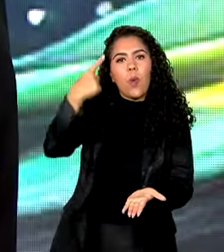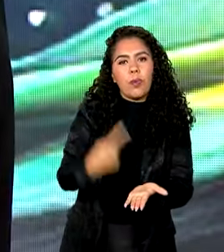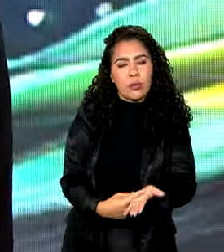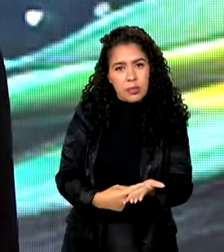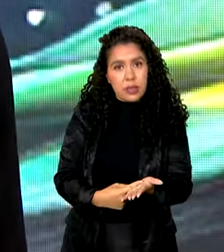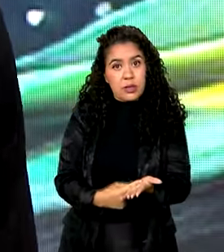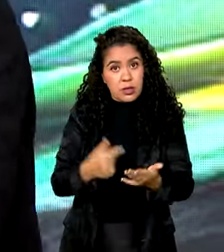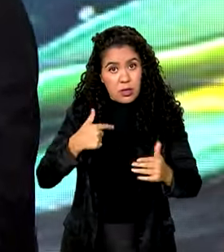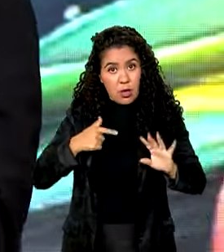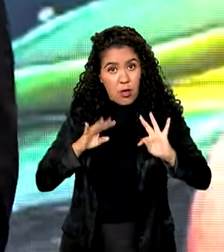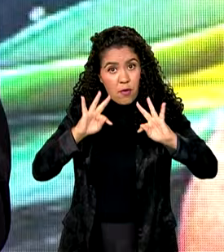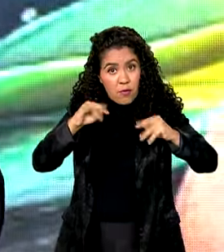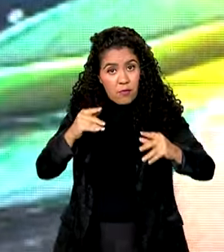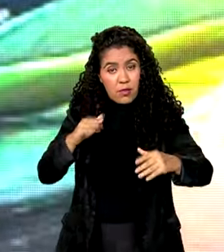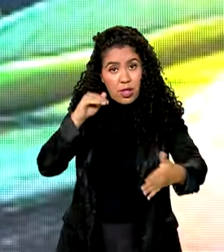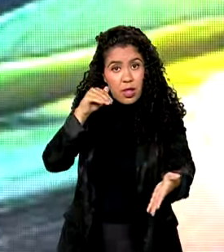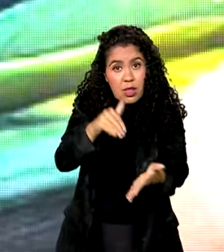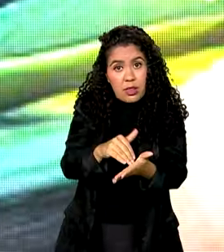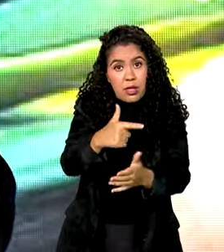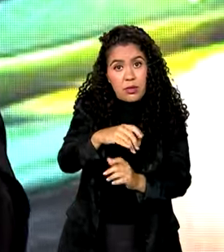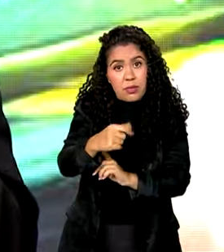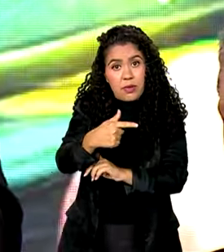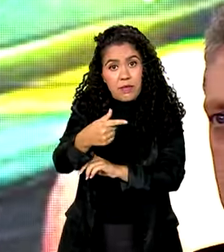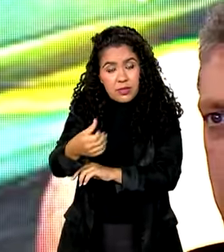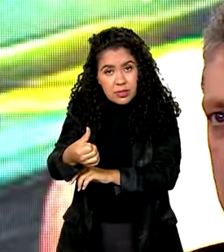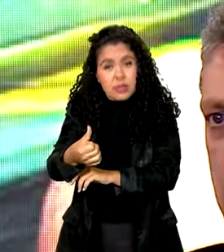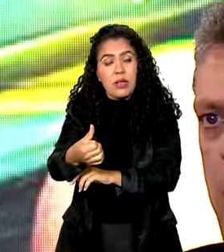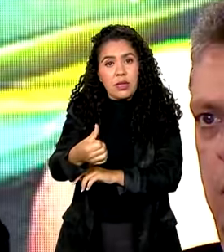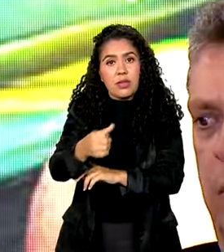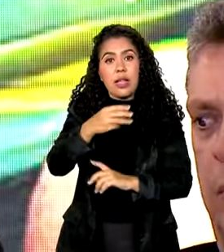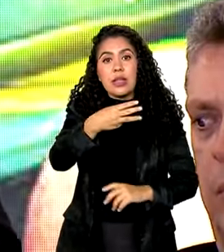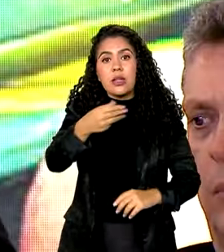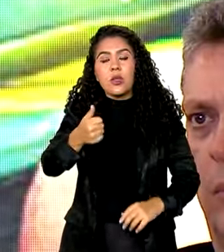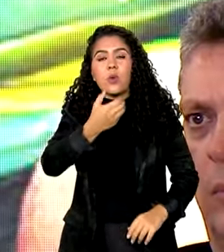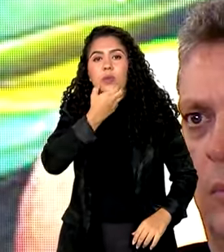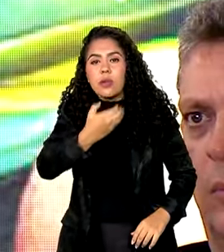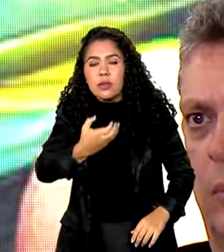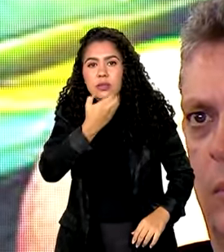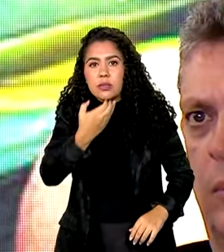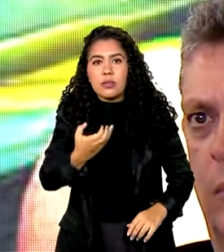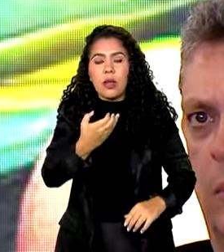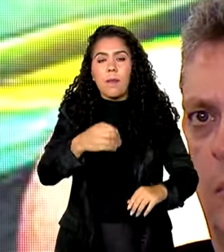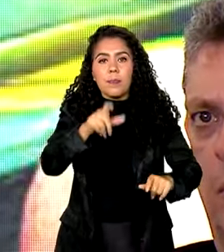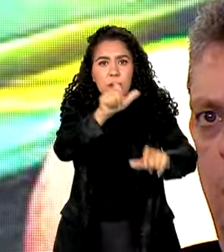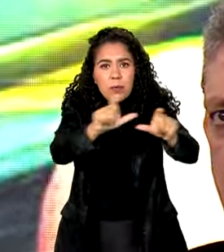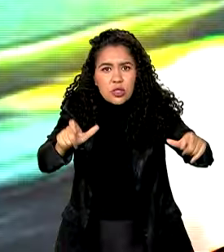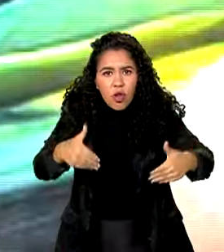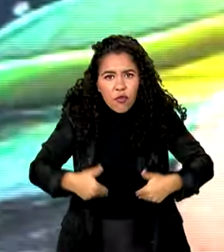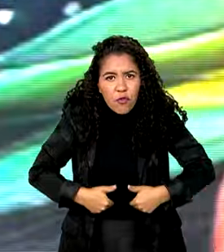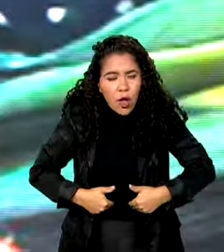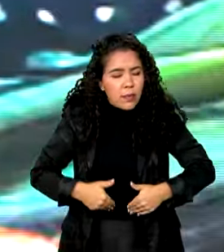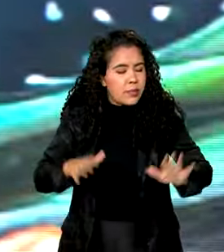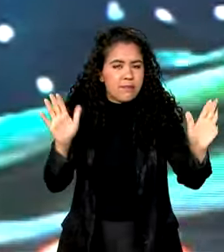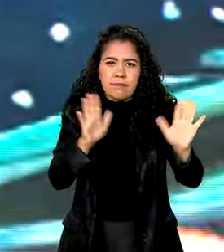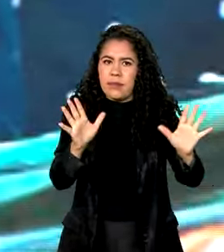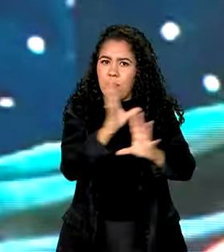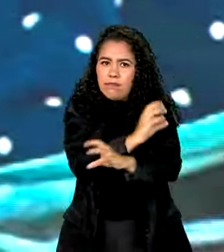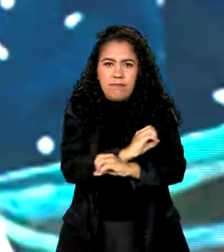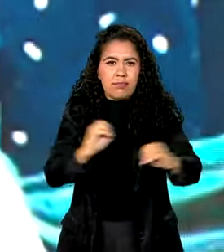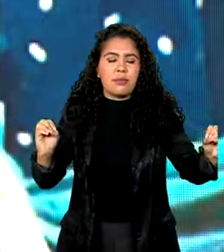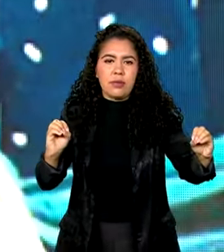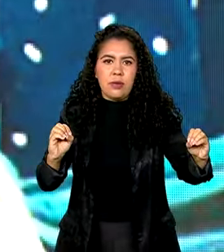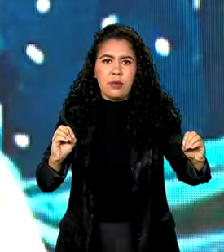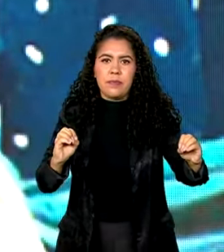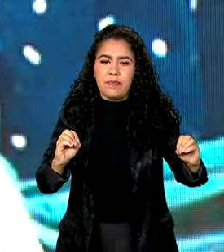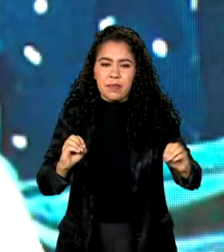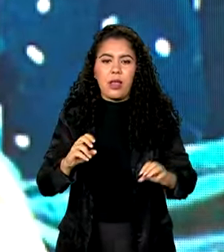terminar o meu mandato, no dia 31 de dezembro, a gente não vai ter mais ninguém passando fome por falta de comida